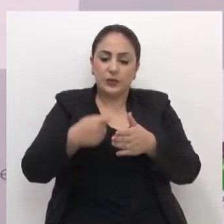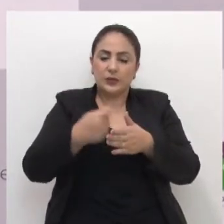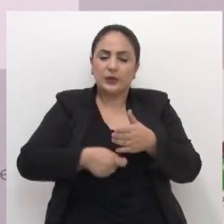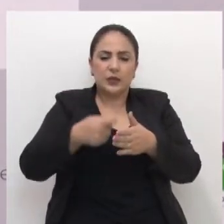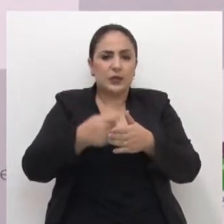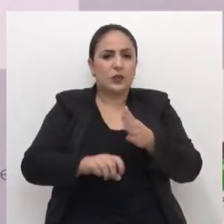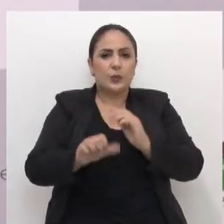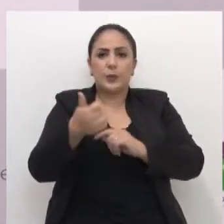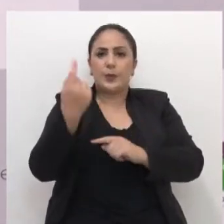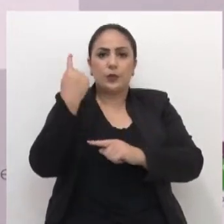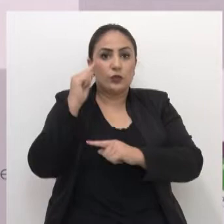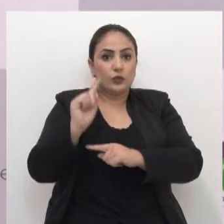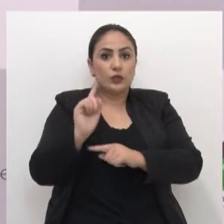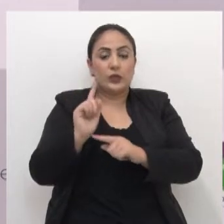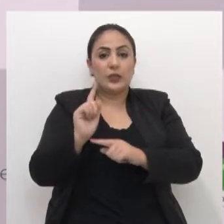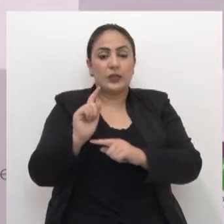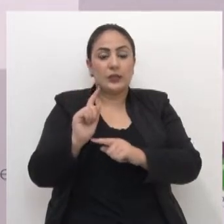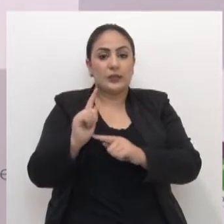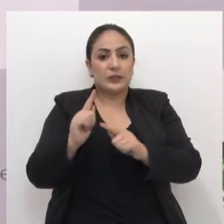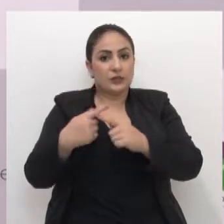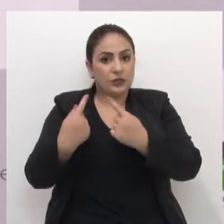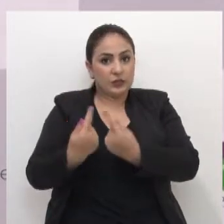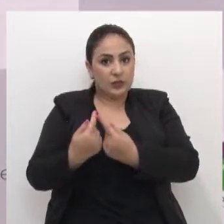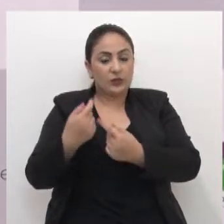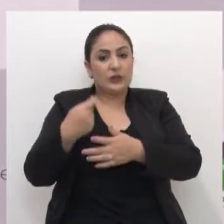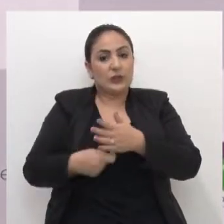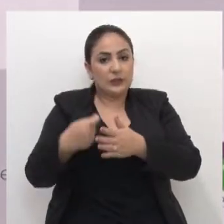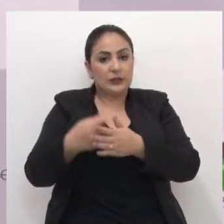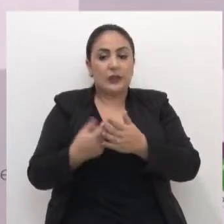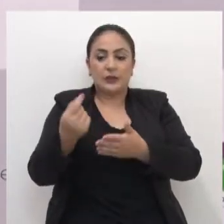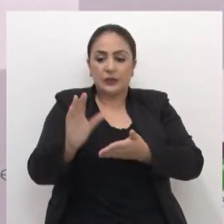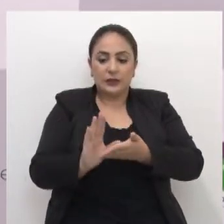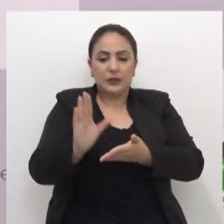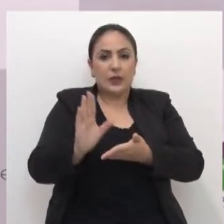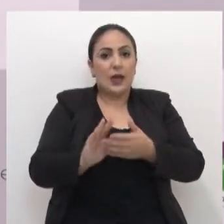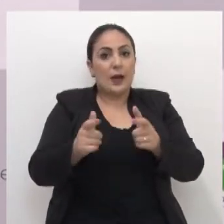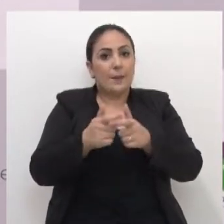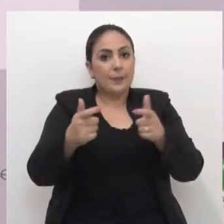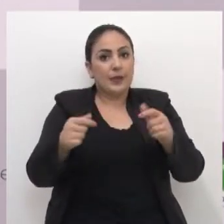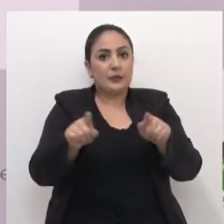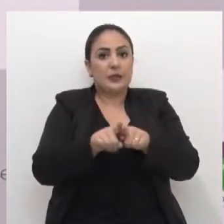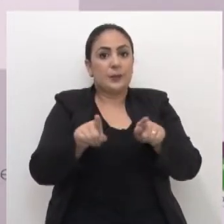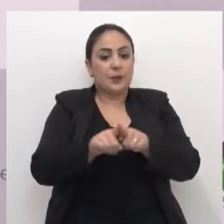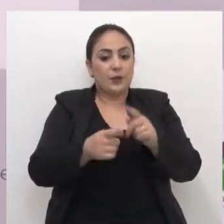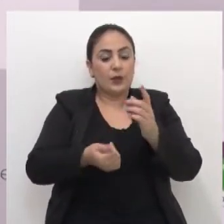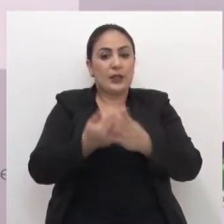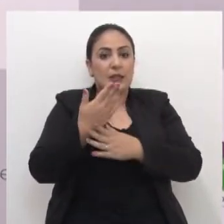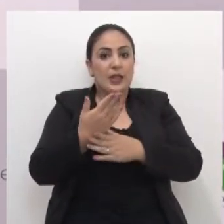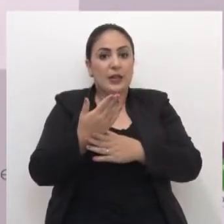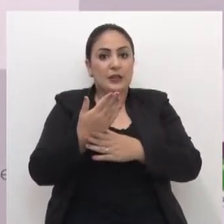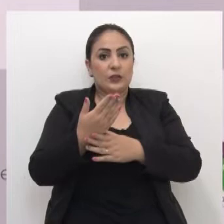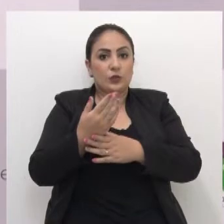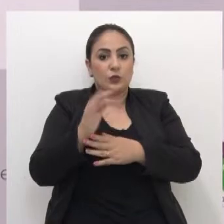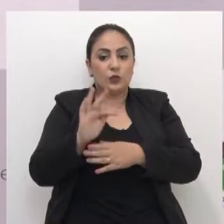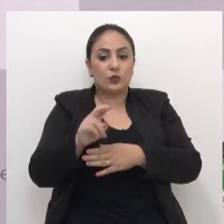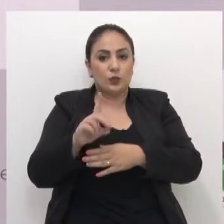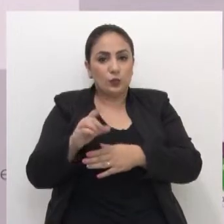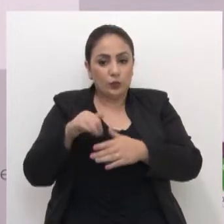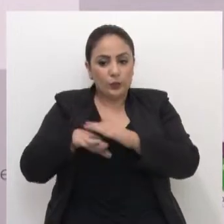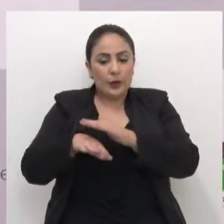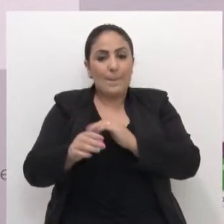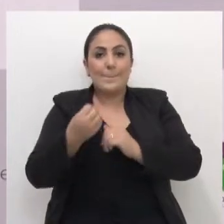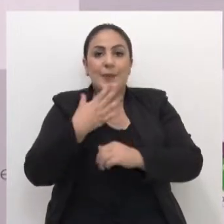desde o primeiro dia do mandato, buscar recursos, ampliar justamente, foi criado o fundo do bem-estar animal